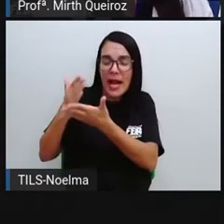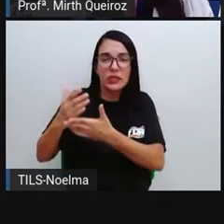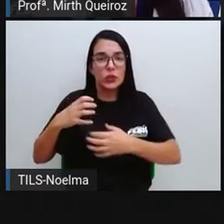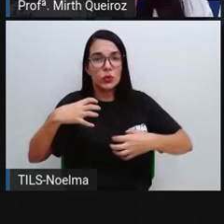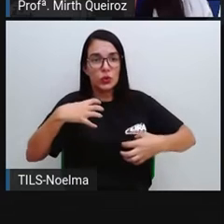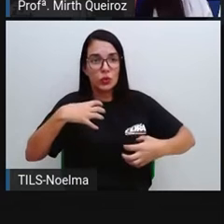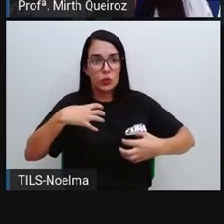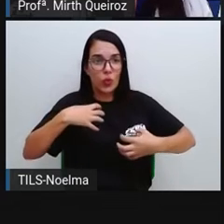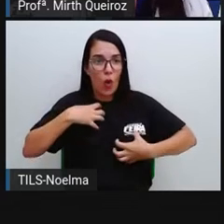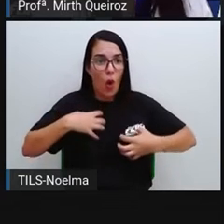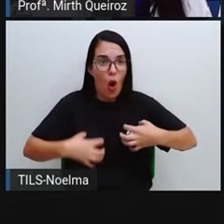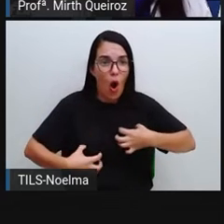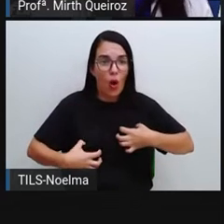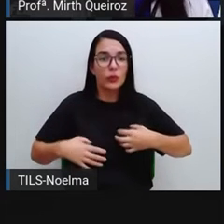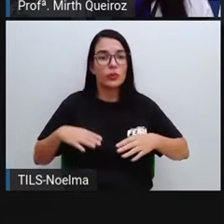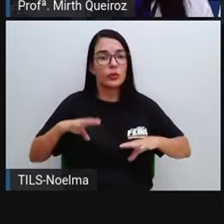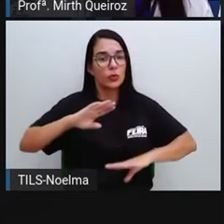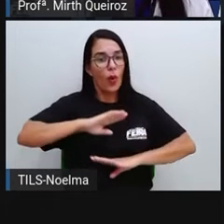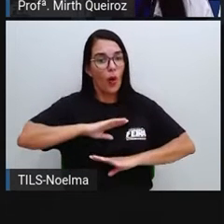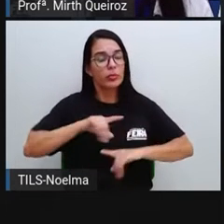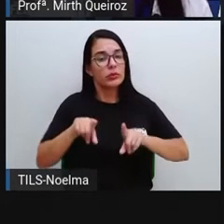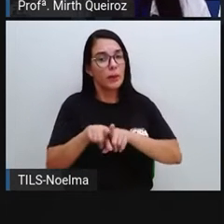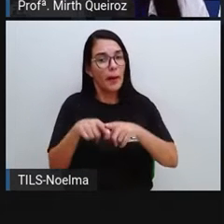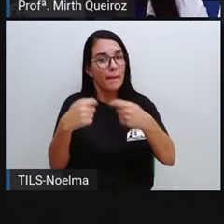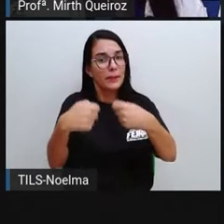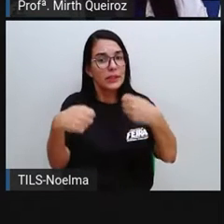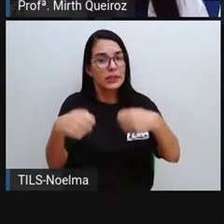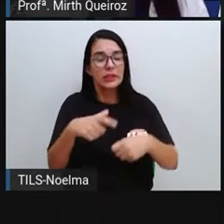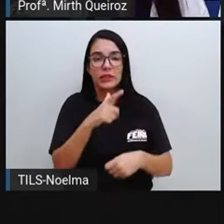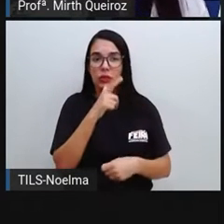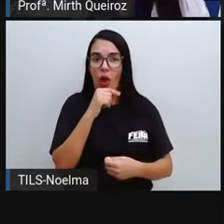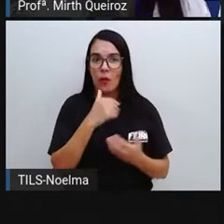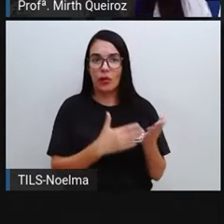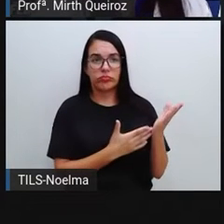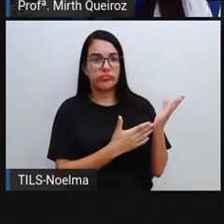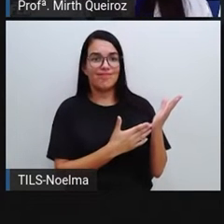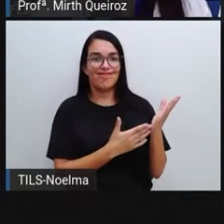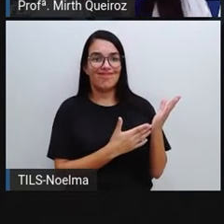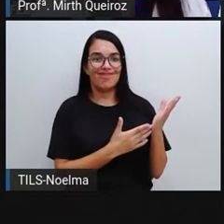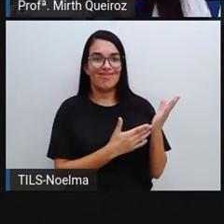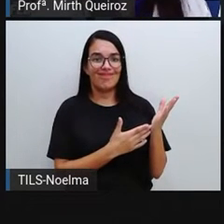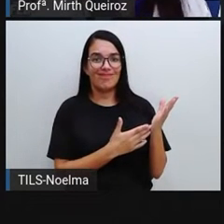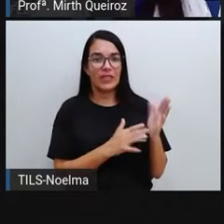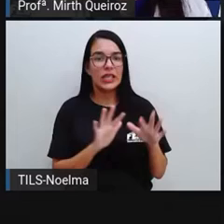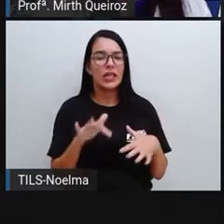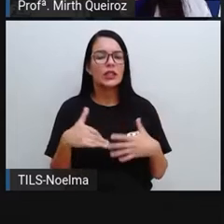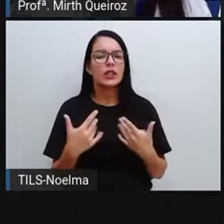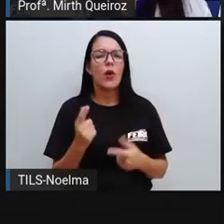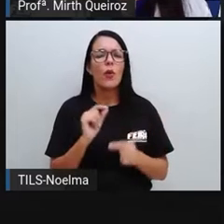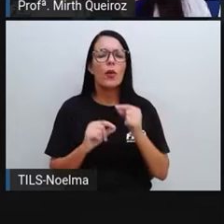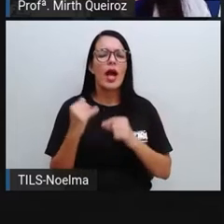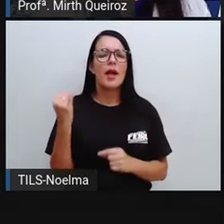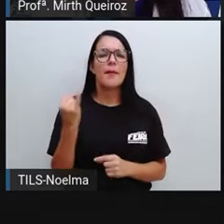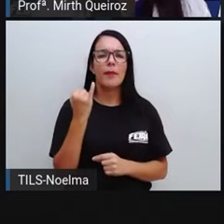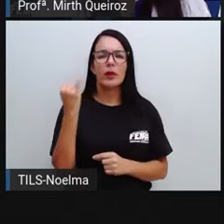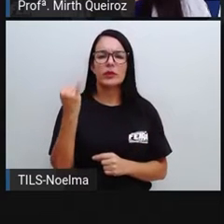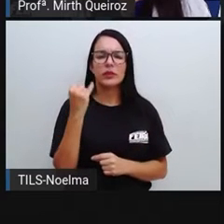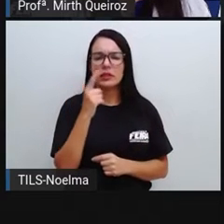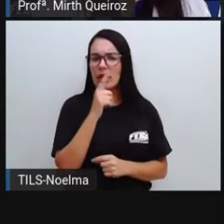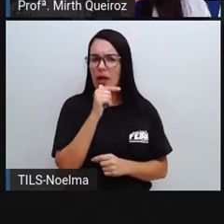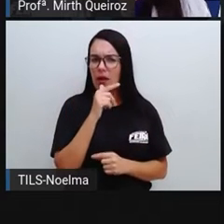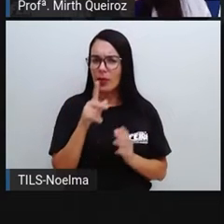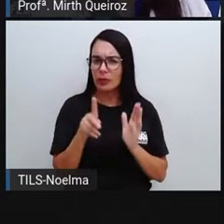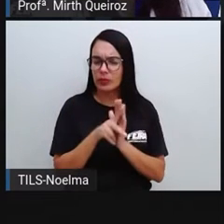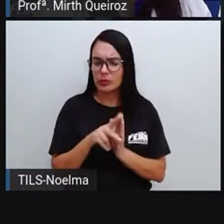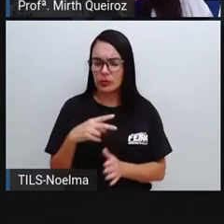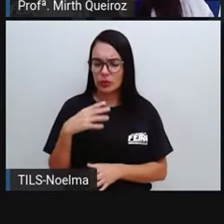órgãos vão ser formados também por água Por uma grande parte de água Então qual é a importância da água para o